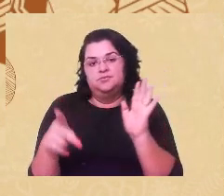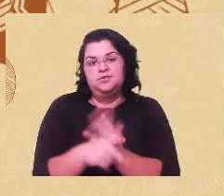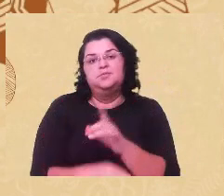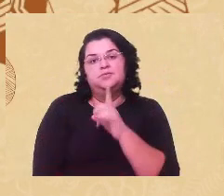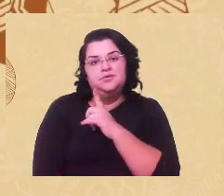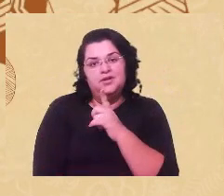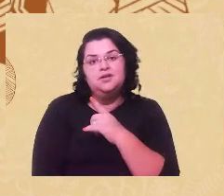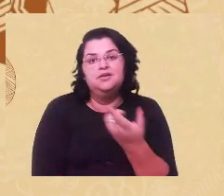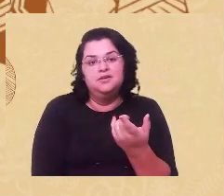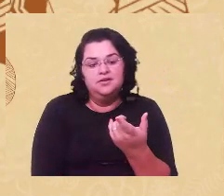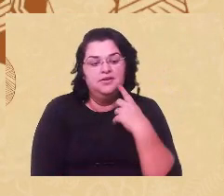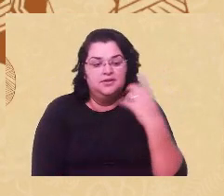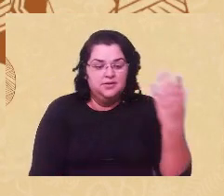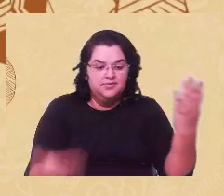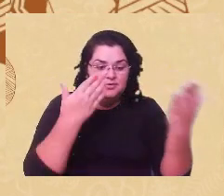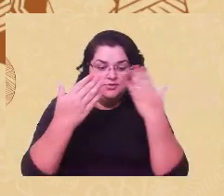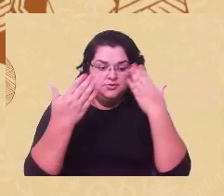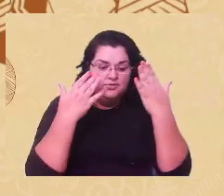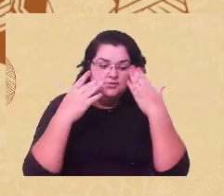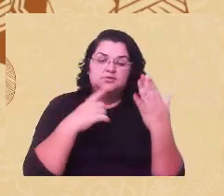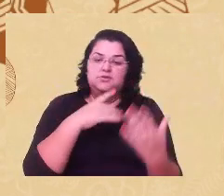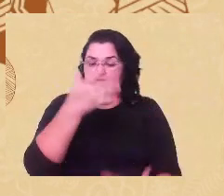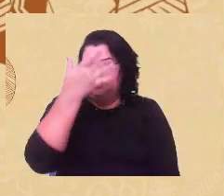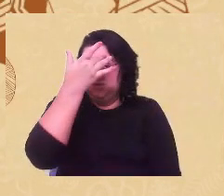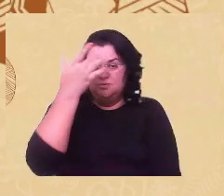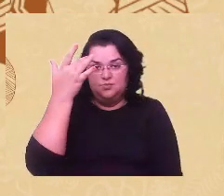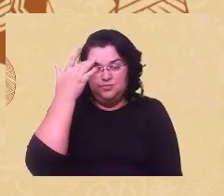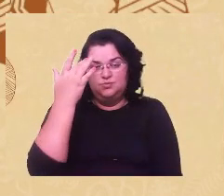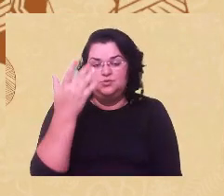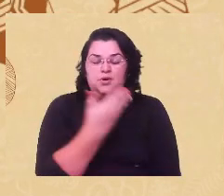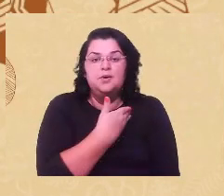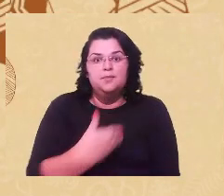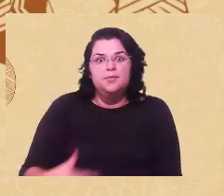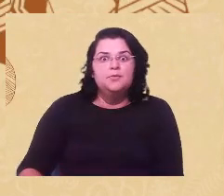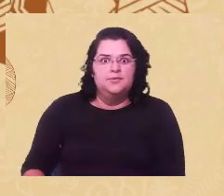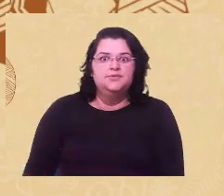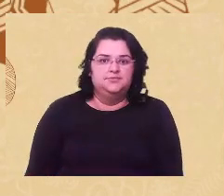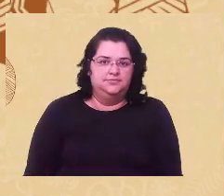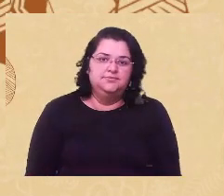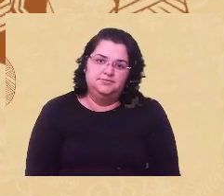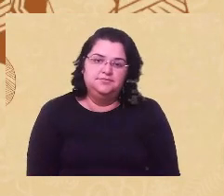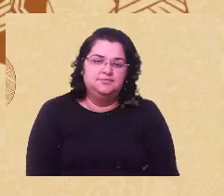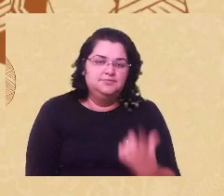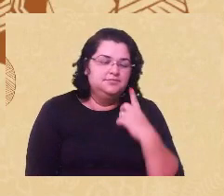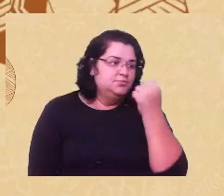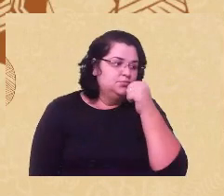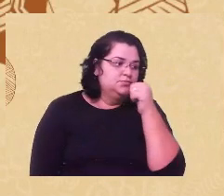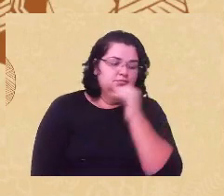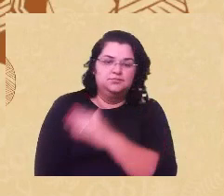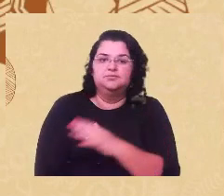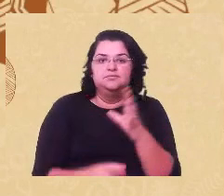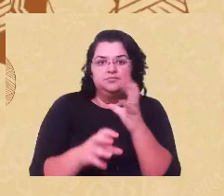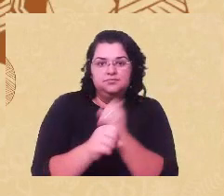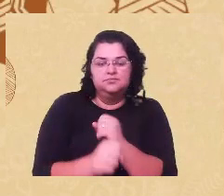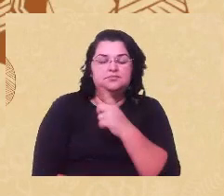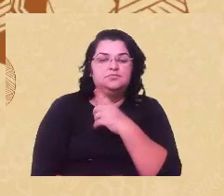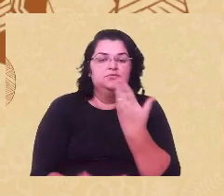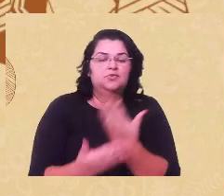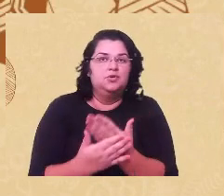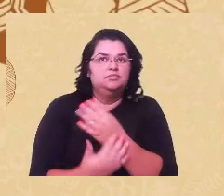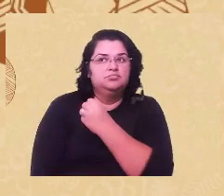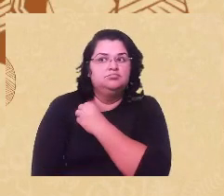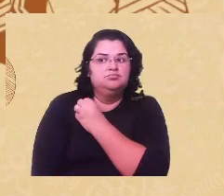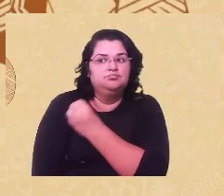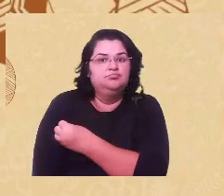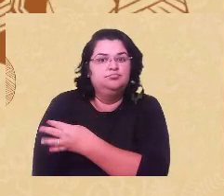psicologia fazendo isso no equipamento de saúde pública, é uma profissional branca fazendo isso com mulheres negras, que têm baixa escolaridade, que moram no interior, na